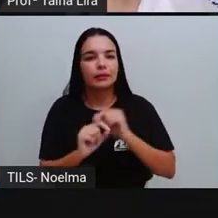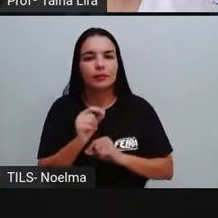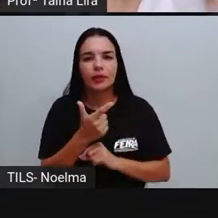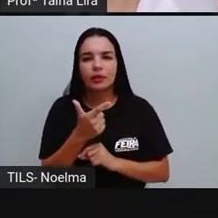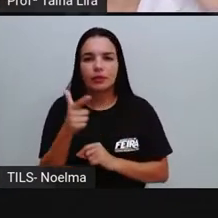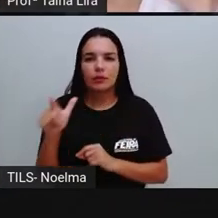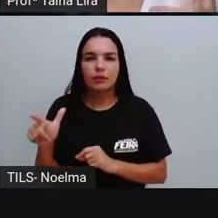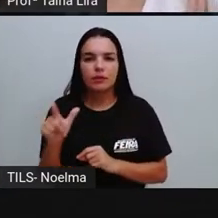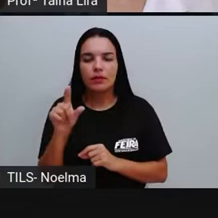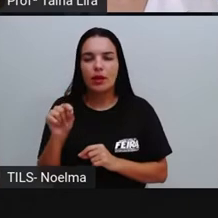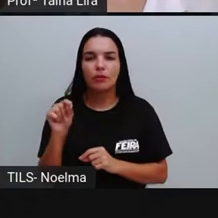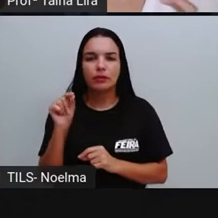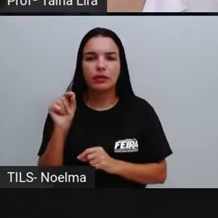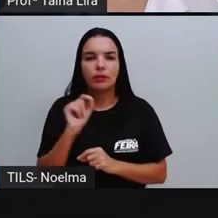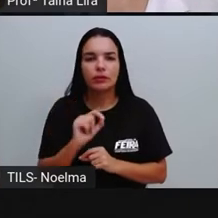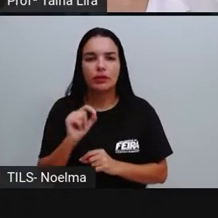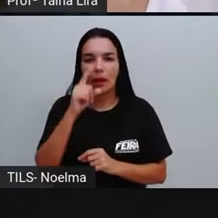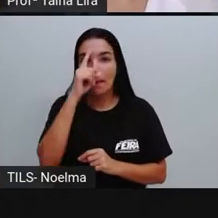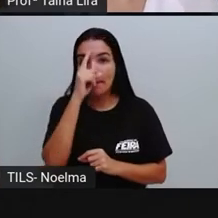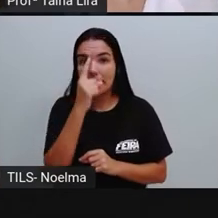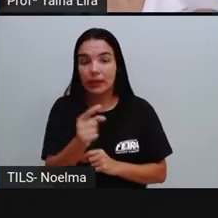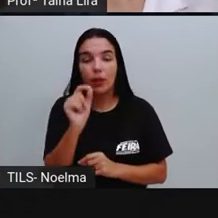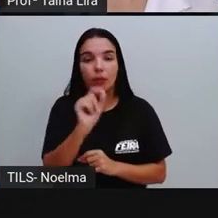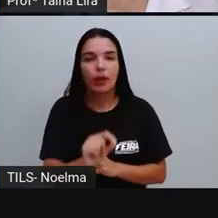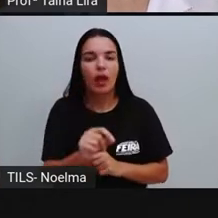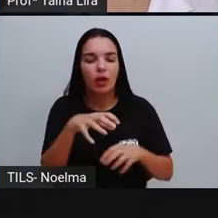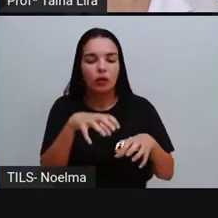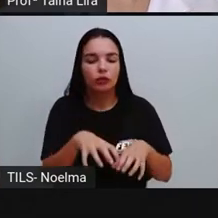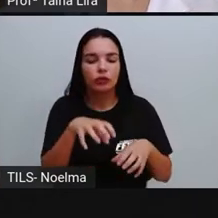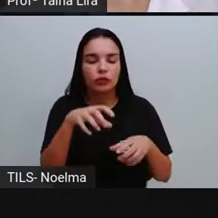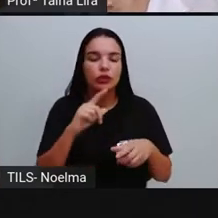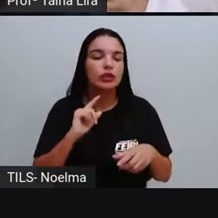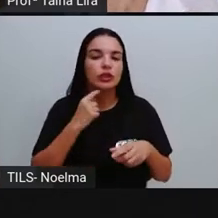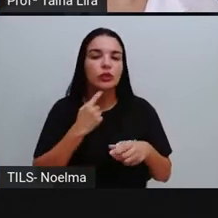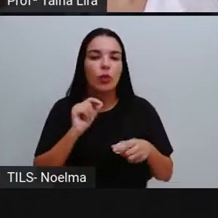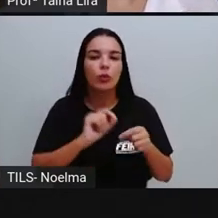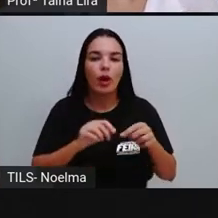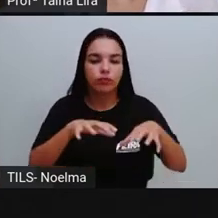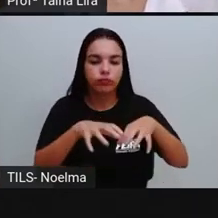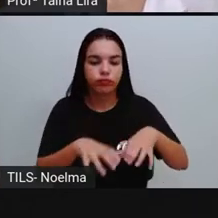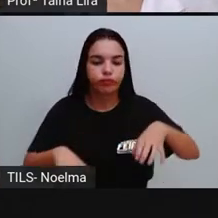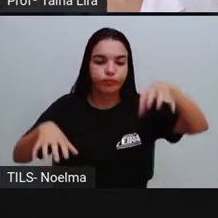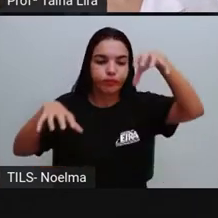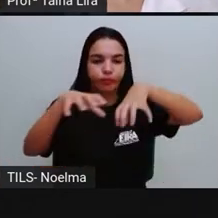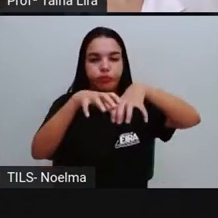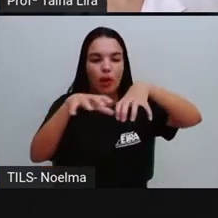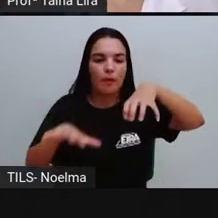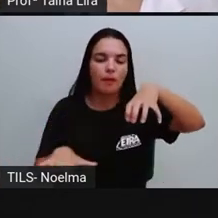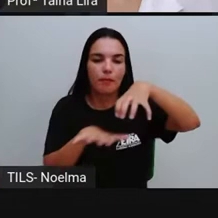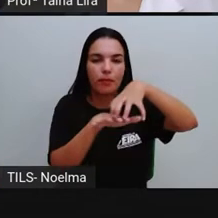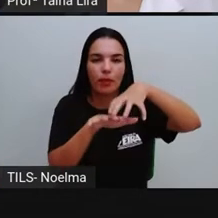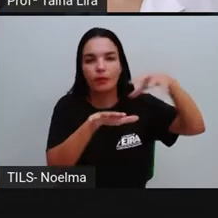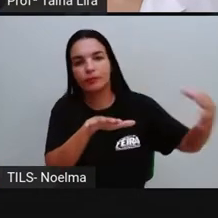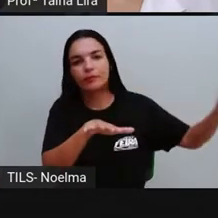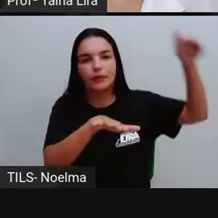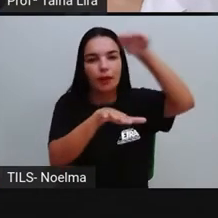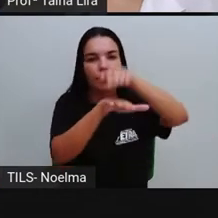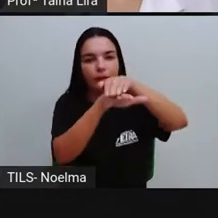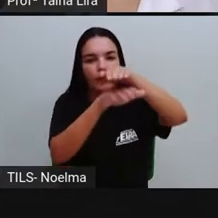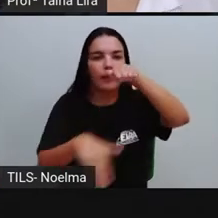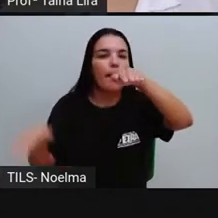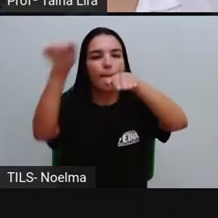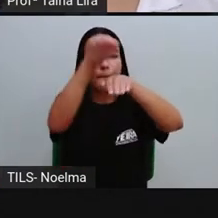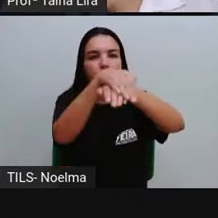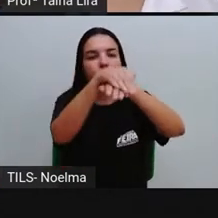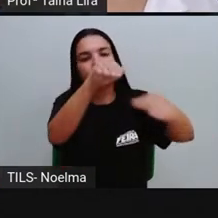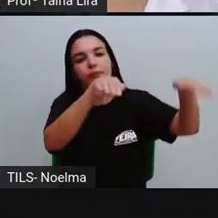incinerar é mandar para os aterros sanitários, tá bom? Nós já falamos aqui também um pouco sobre